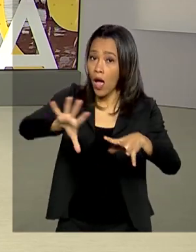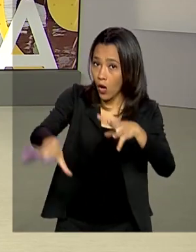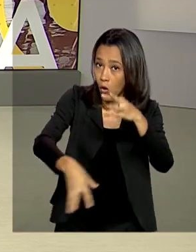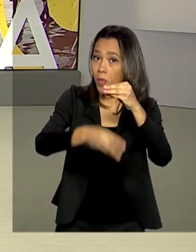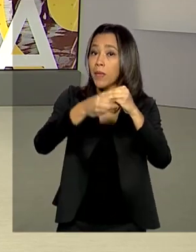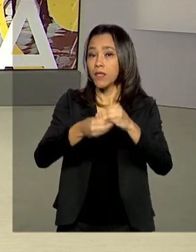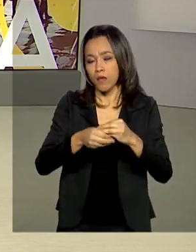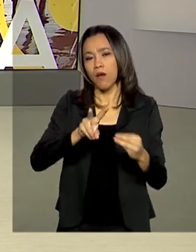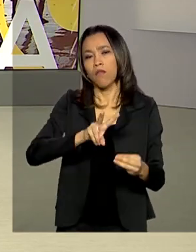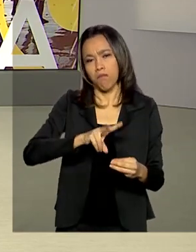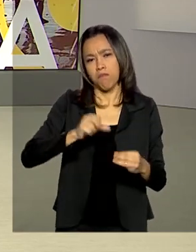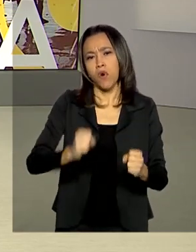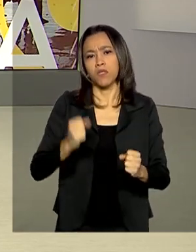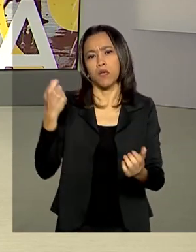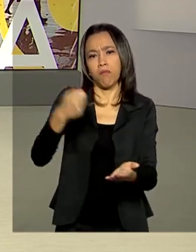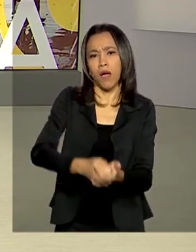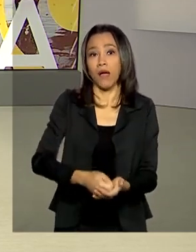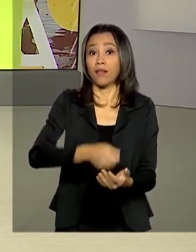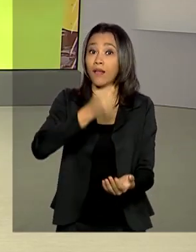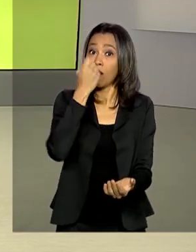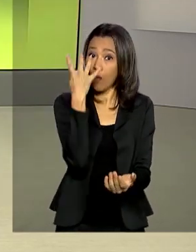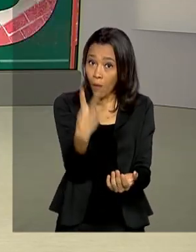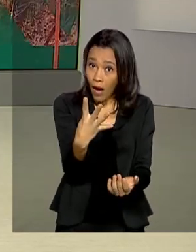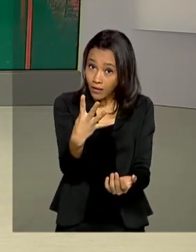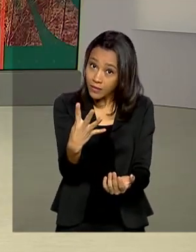paga em até quatro sessões de hemodiálise por semana.